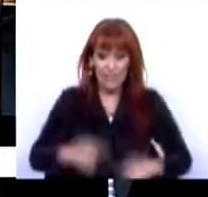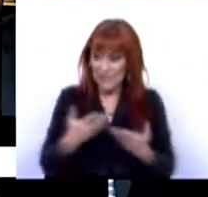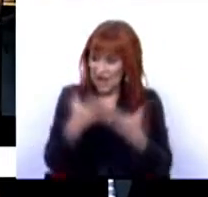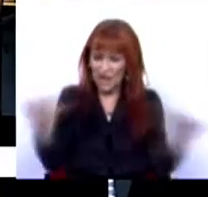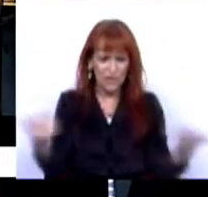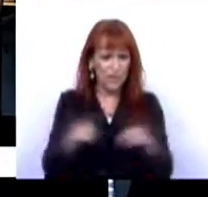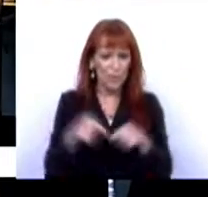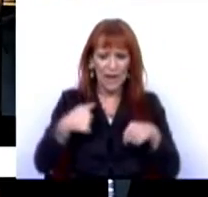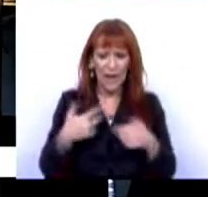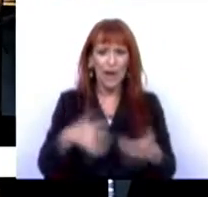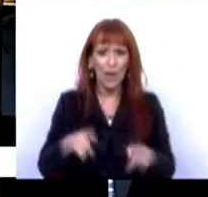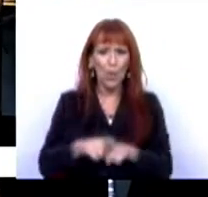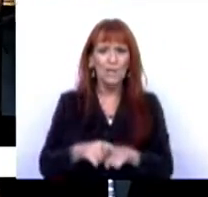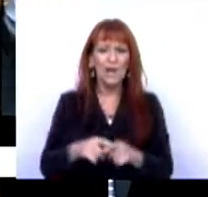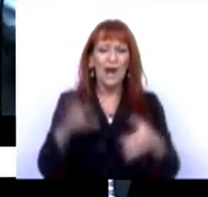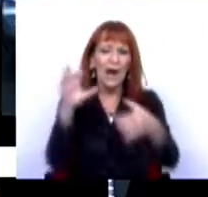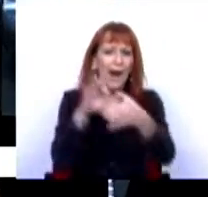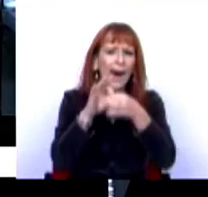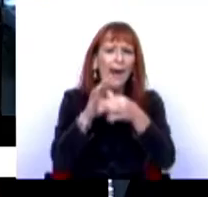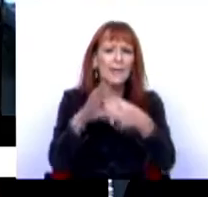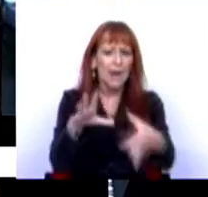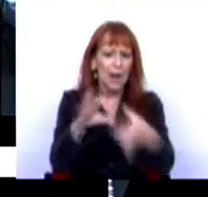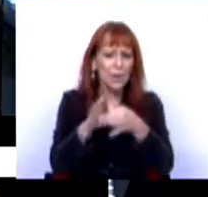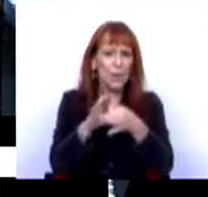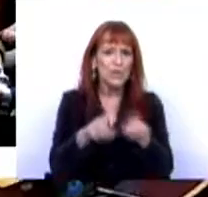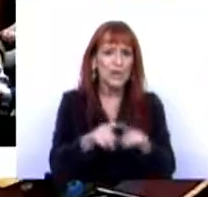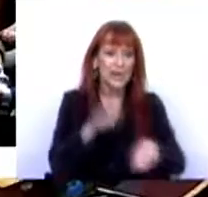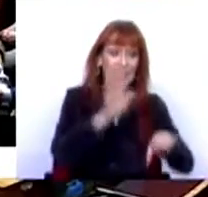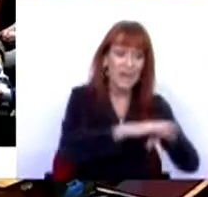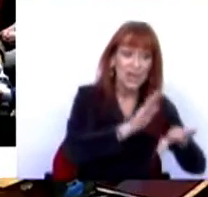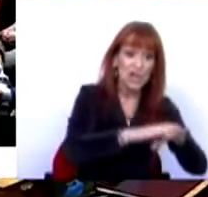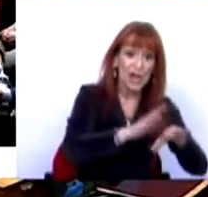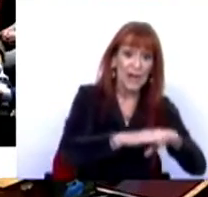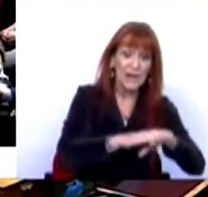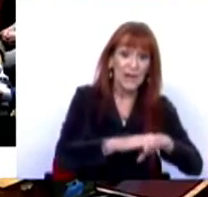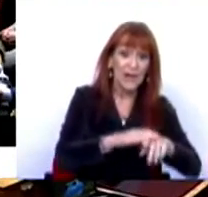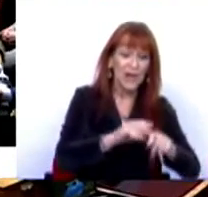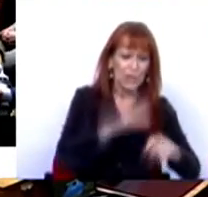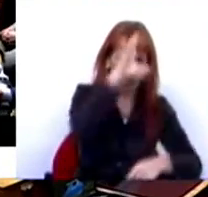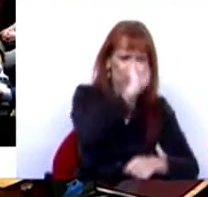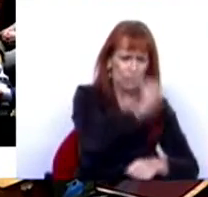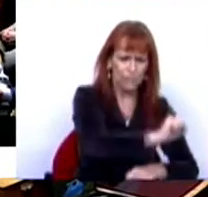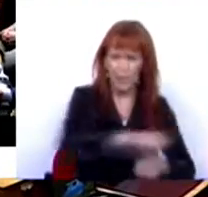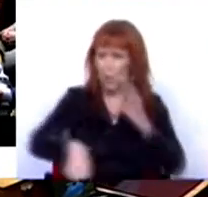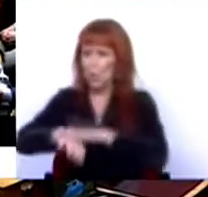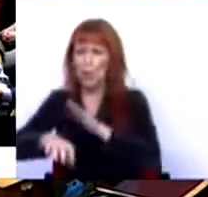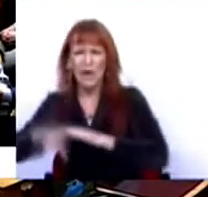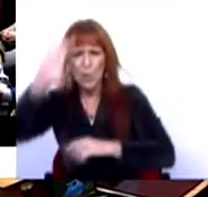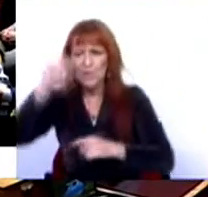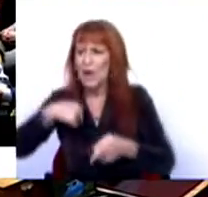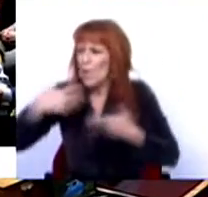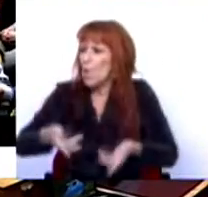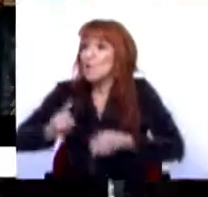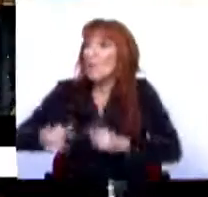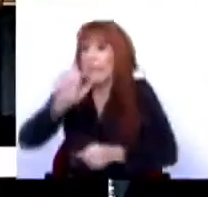aqui, o que tivemos hoje aqui, é uma aliança entre a esquerda estatista e uma direita que não sabe o que é